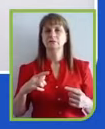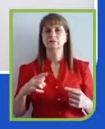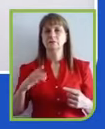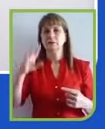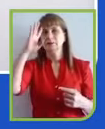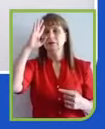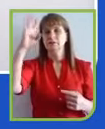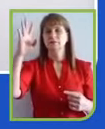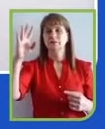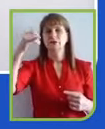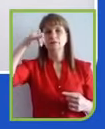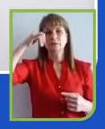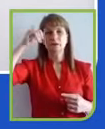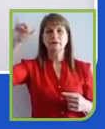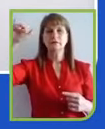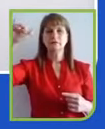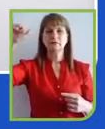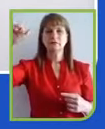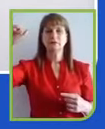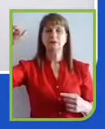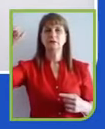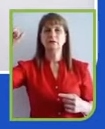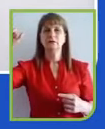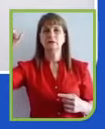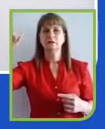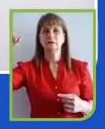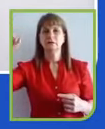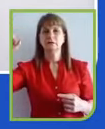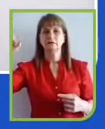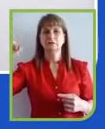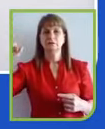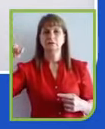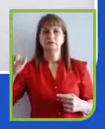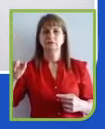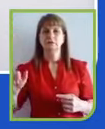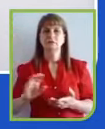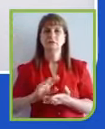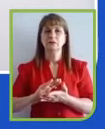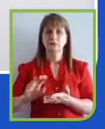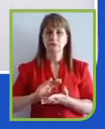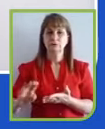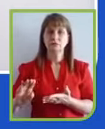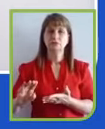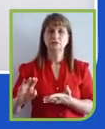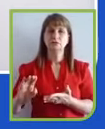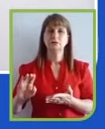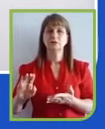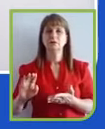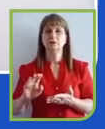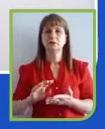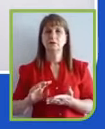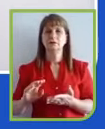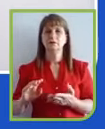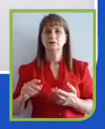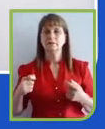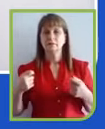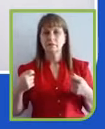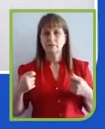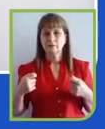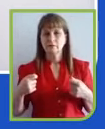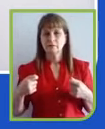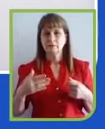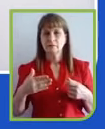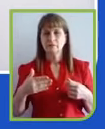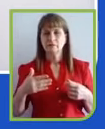as emissões desses gases de efeito estufa. Investir nessas soluções devem gerar uma economia em torno adicional